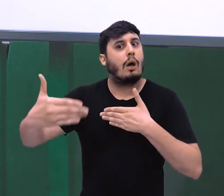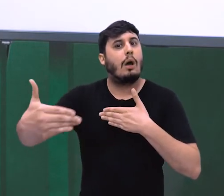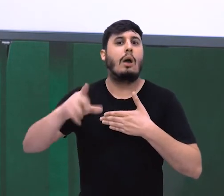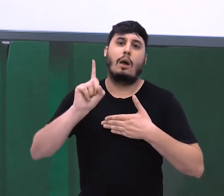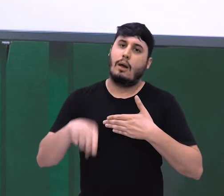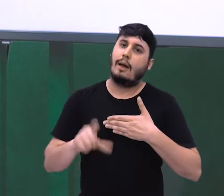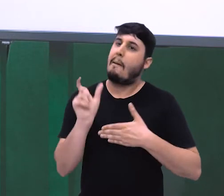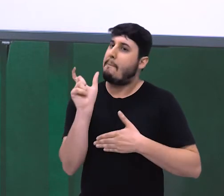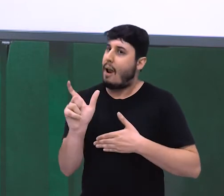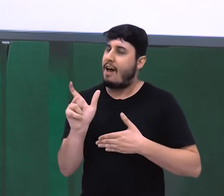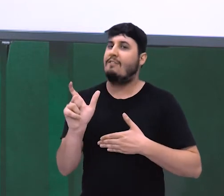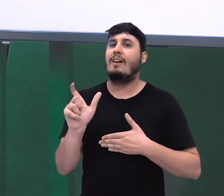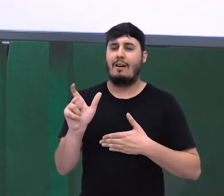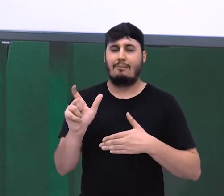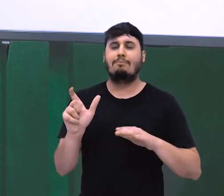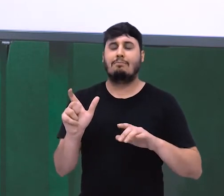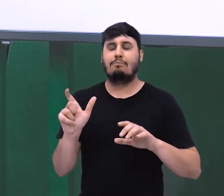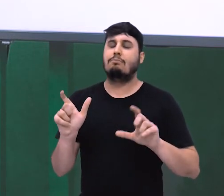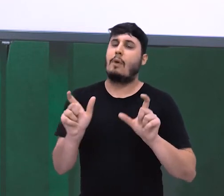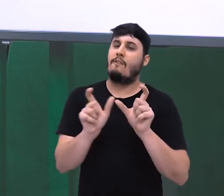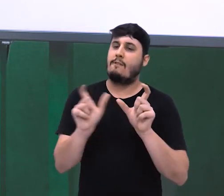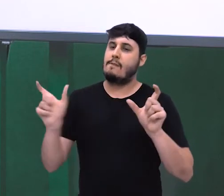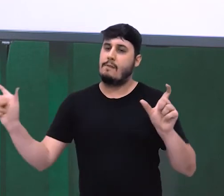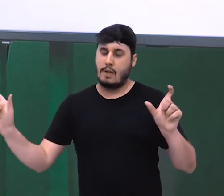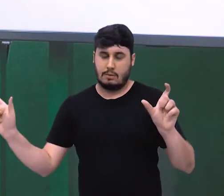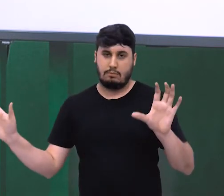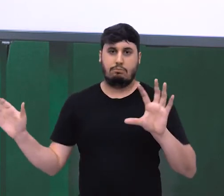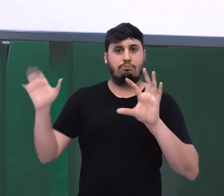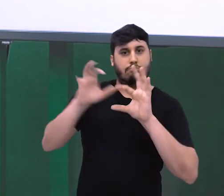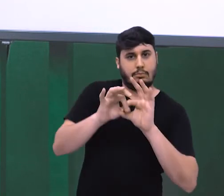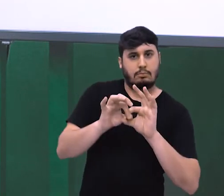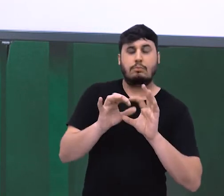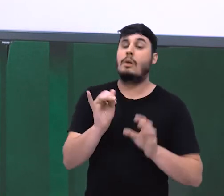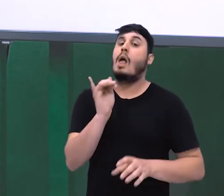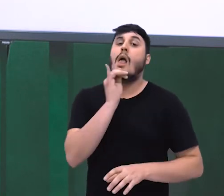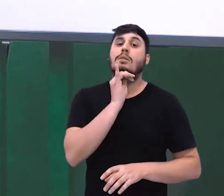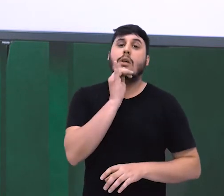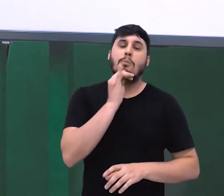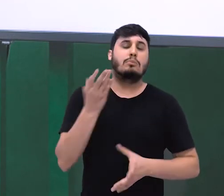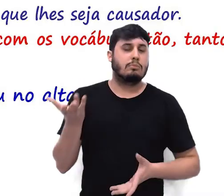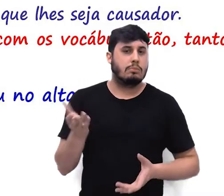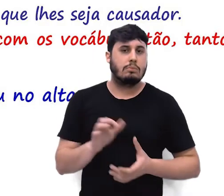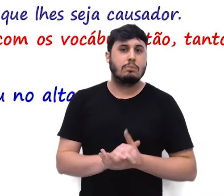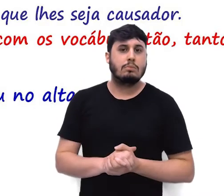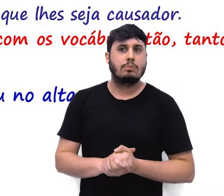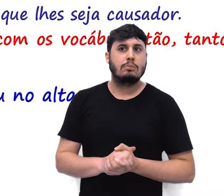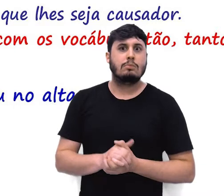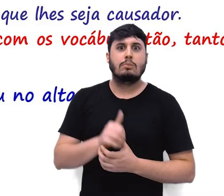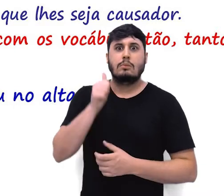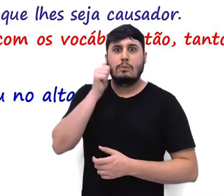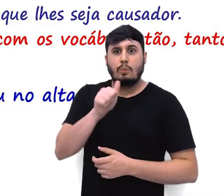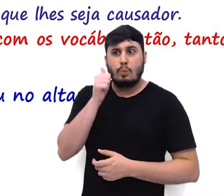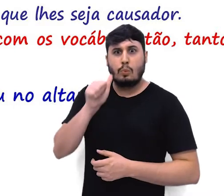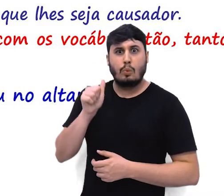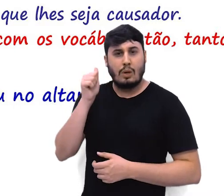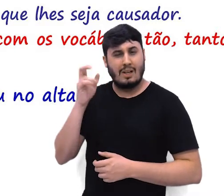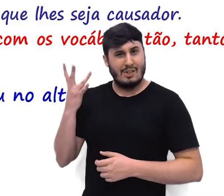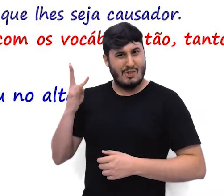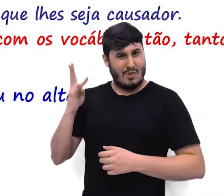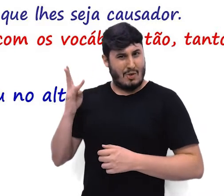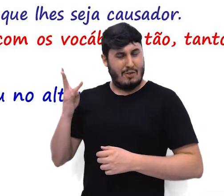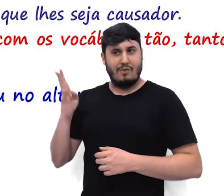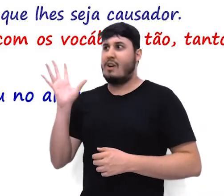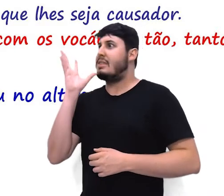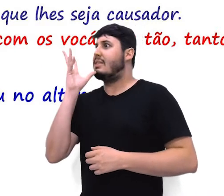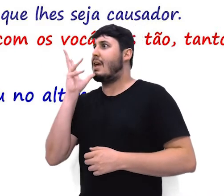conjunção consecutiva ou a locução conjuntiva consecutiva. Como o primeiro exemplo, a noiva demorou de modo que o